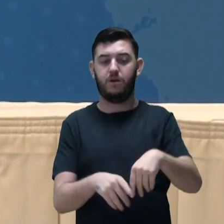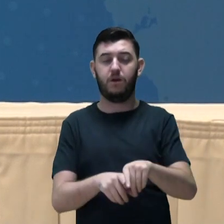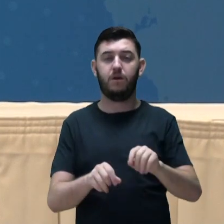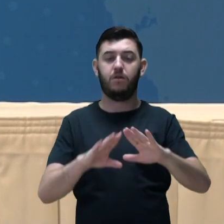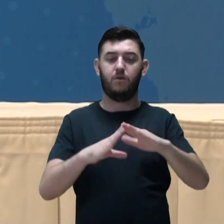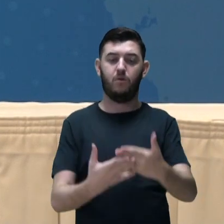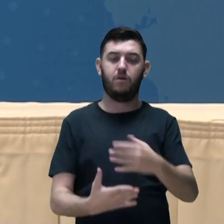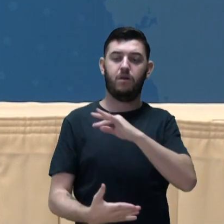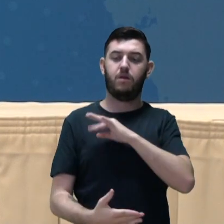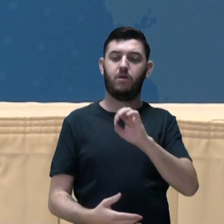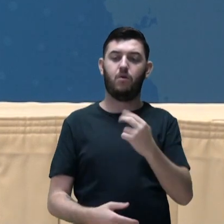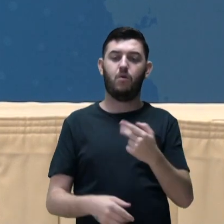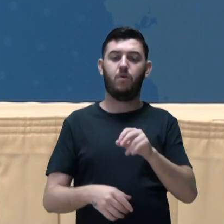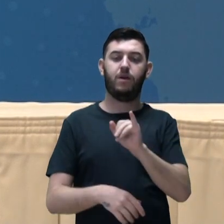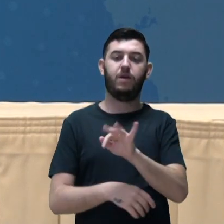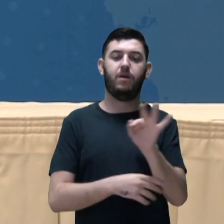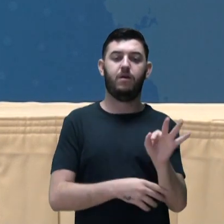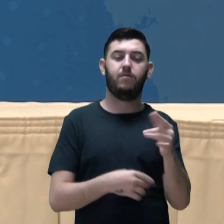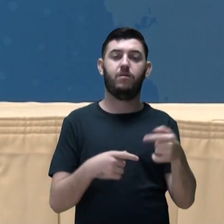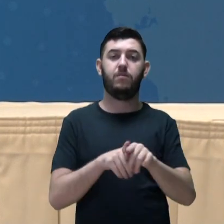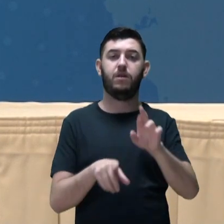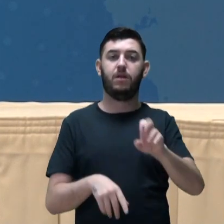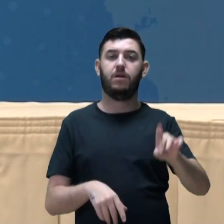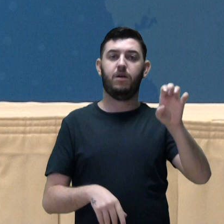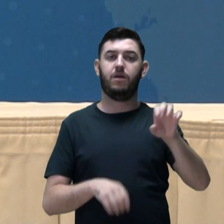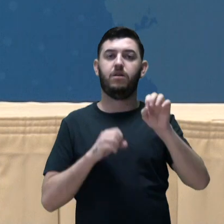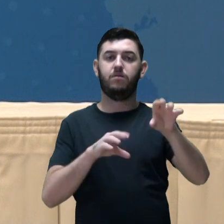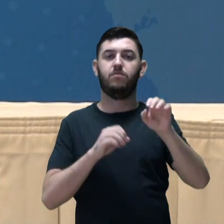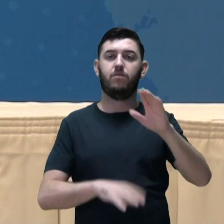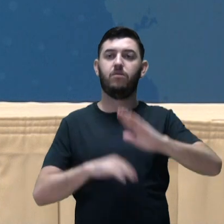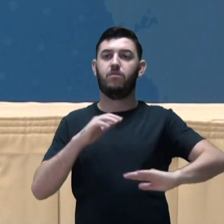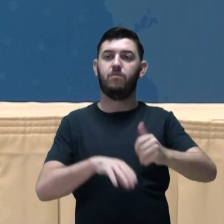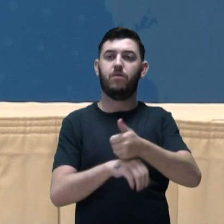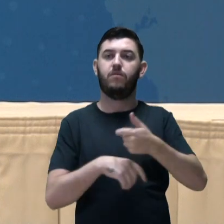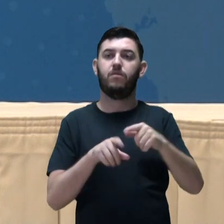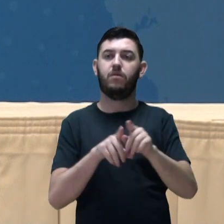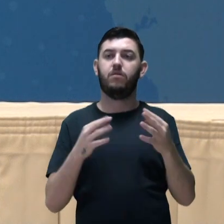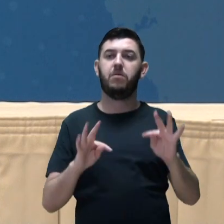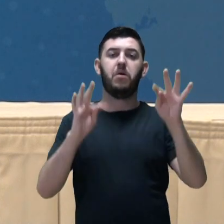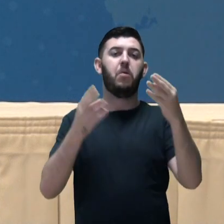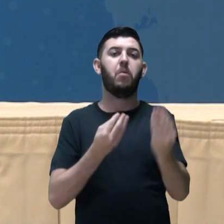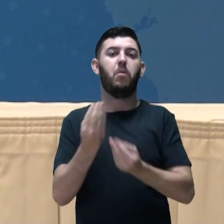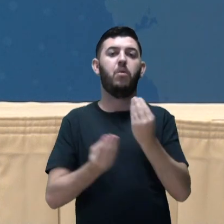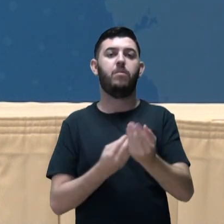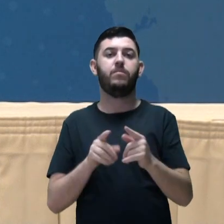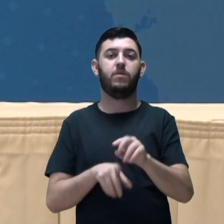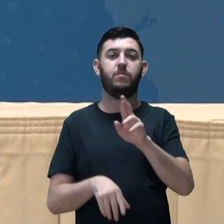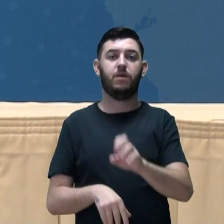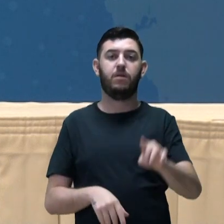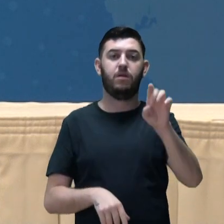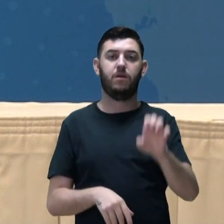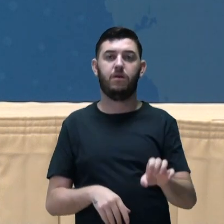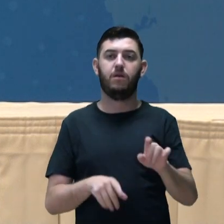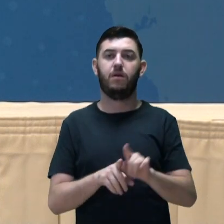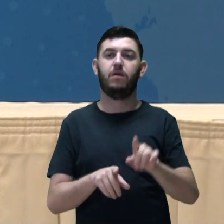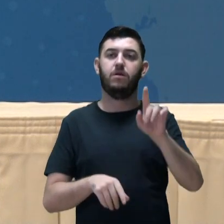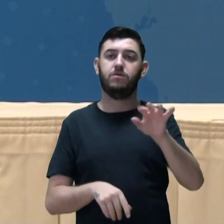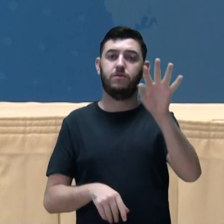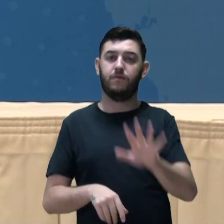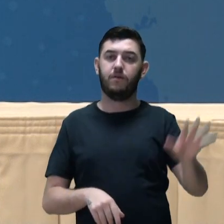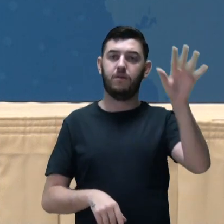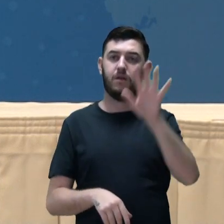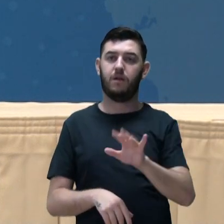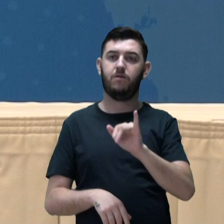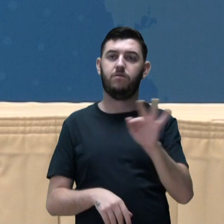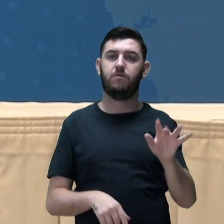profissional e tecnológica, ou mais especificamente a partir da Rede Federal de Educação Profissional e Tecnológica. A Rede Federal de Educação Profissional e Tecnológica